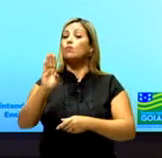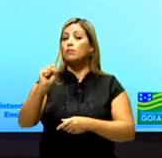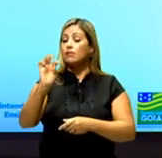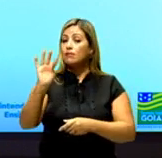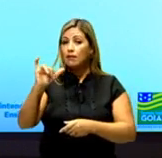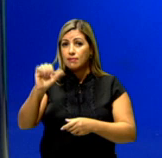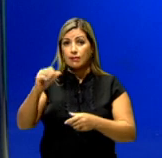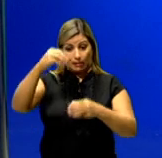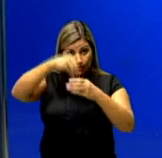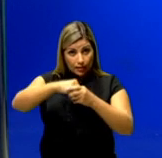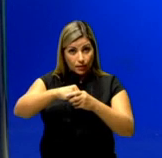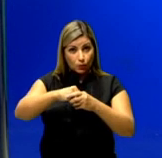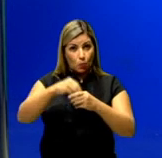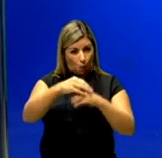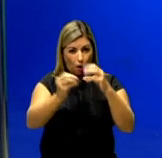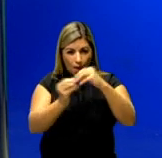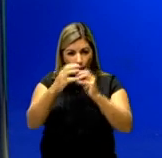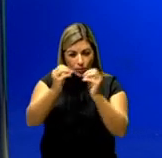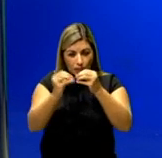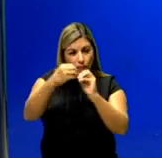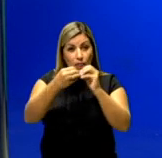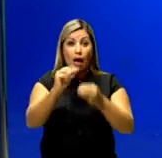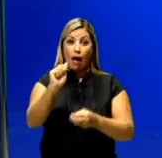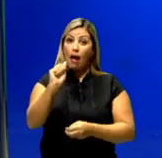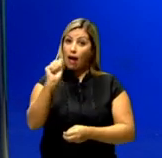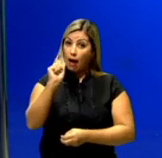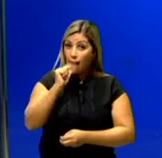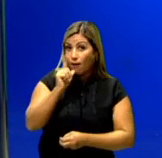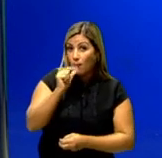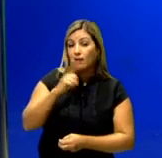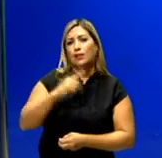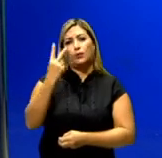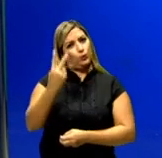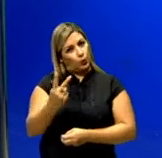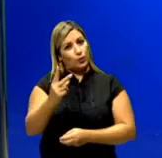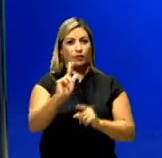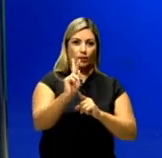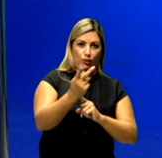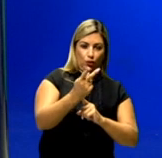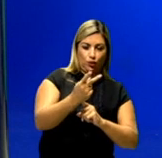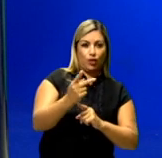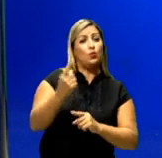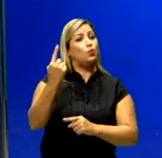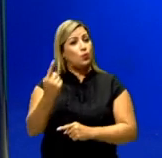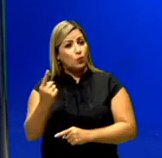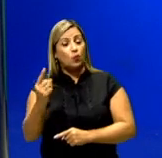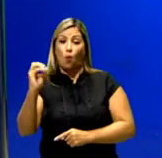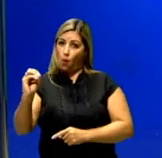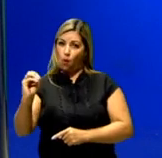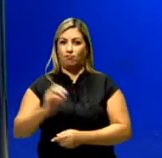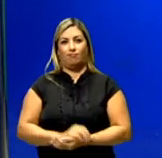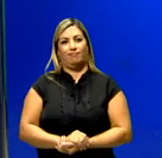dizer que dentro da molécula de água existem exatamente dois elementos de hidrogênio e um elemento de